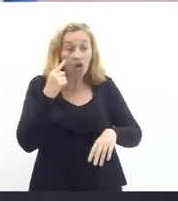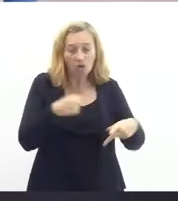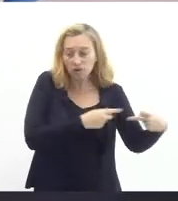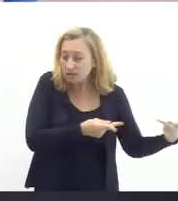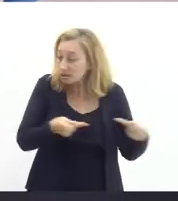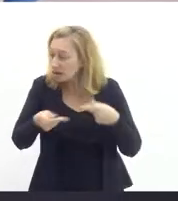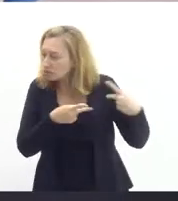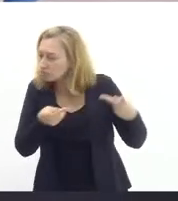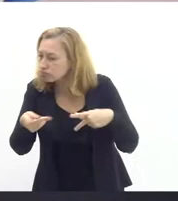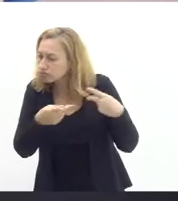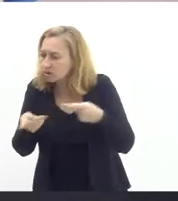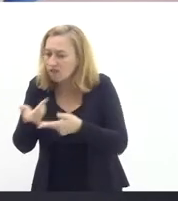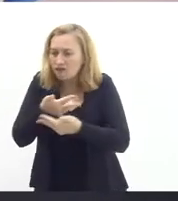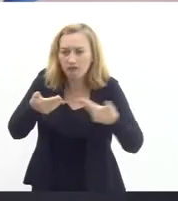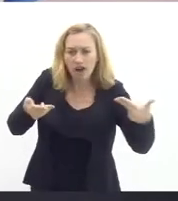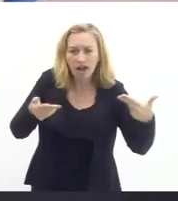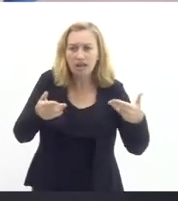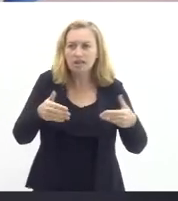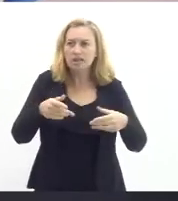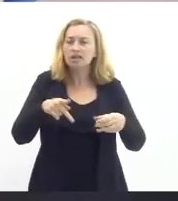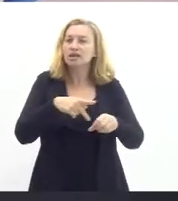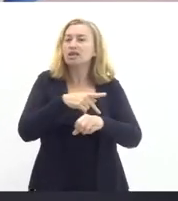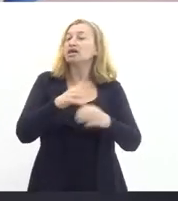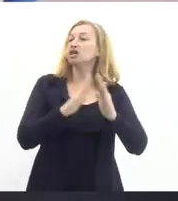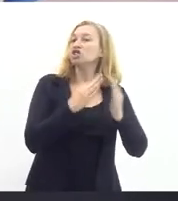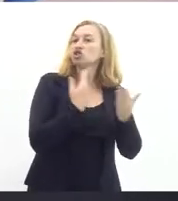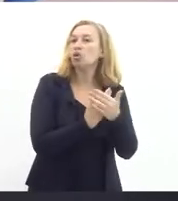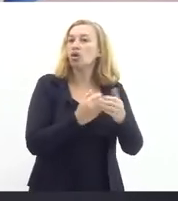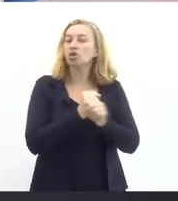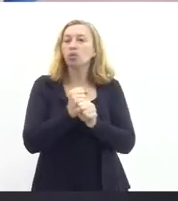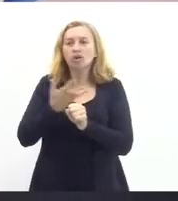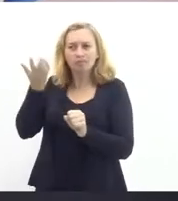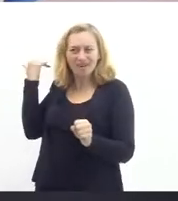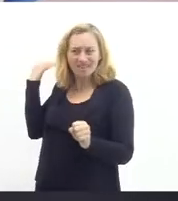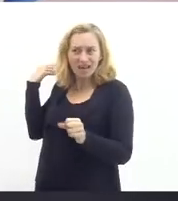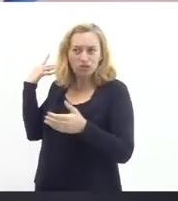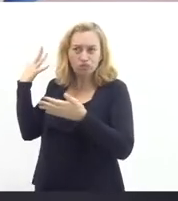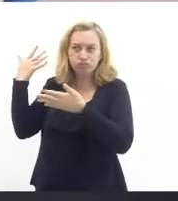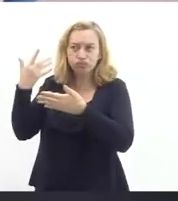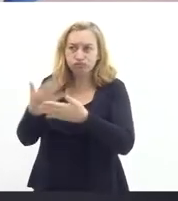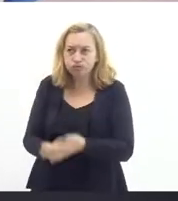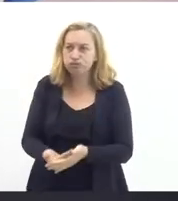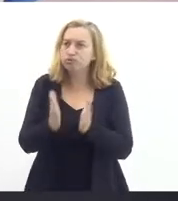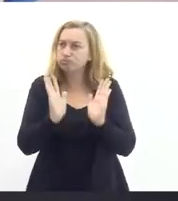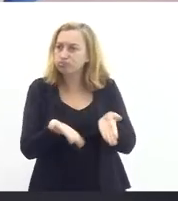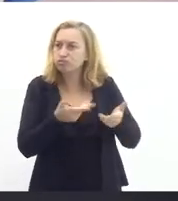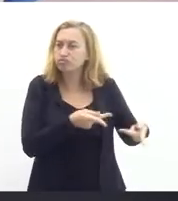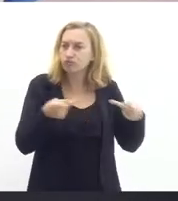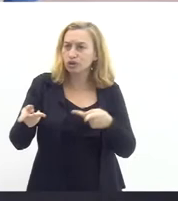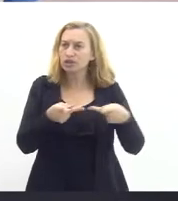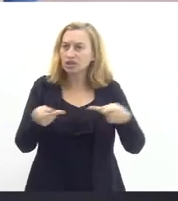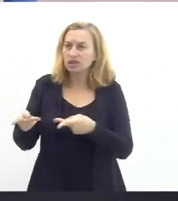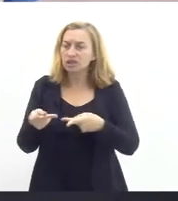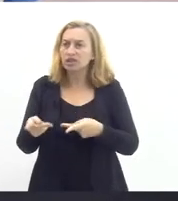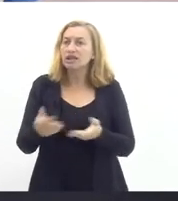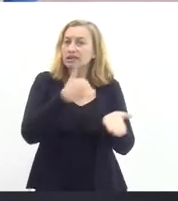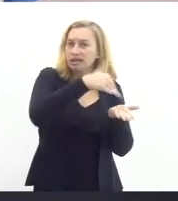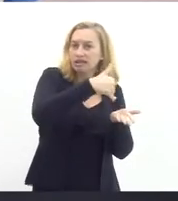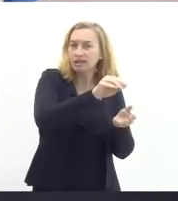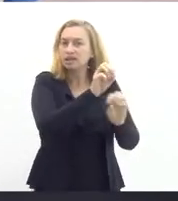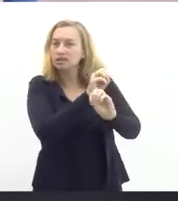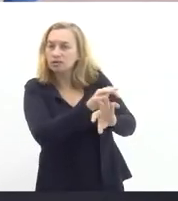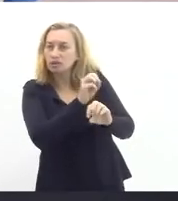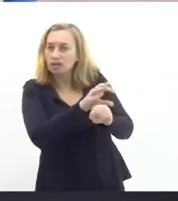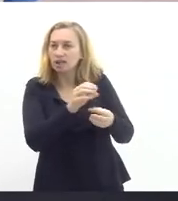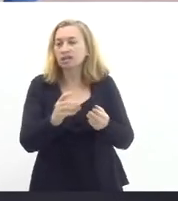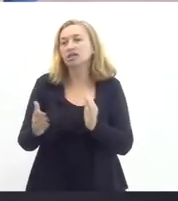dezenas de unidades escolares, desde o ano passado a gente já visitou centenas de unidades escolares, e tanto na Secretaria de Educação